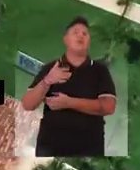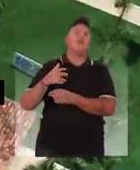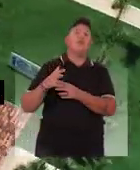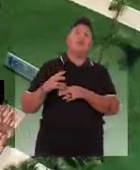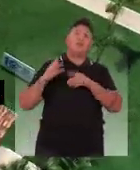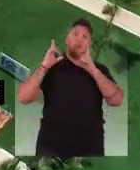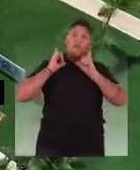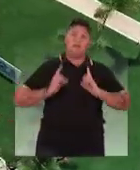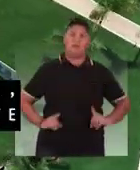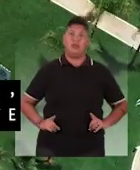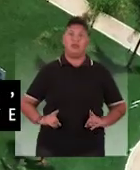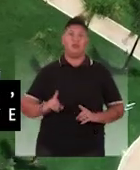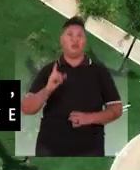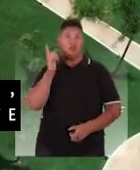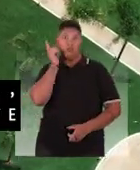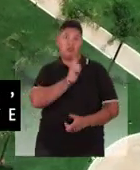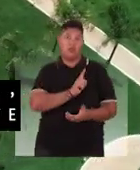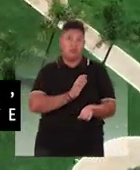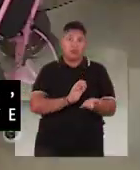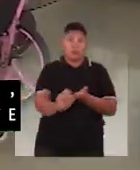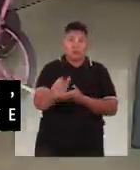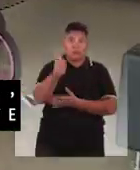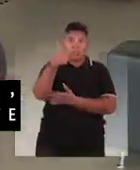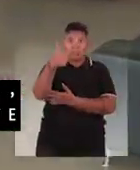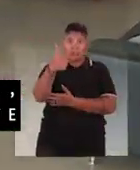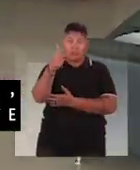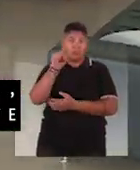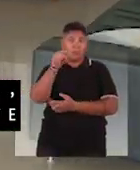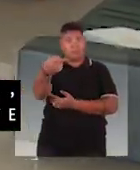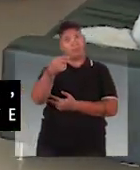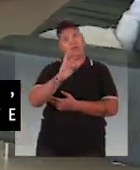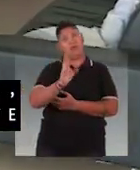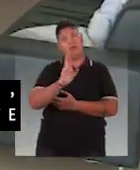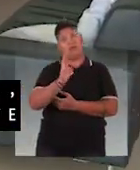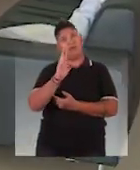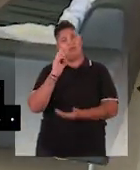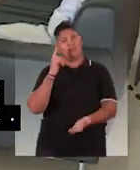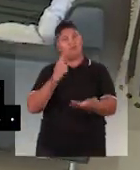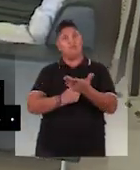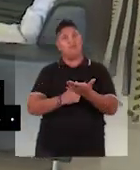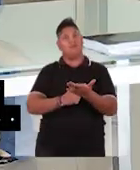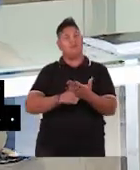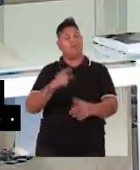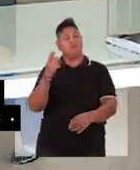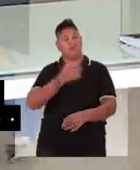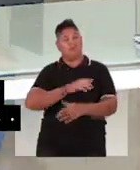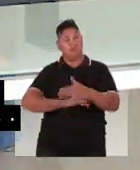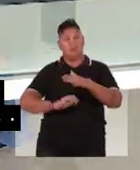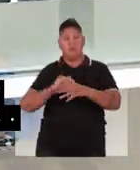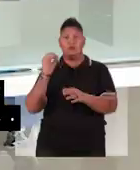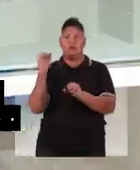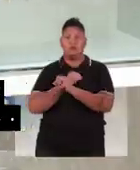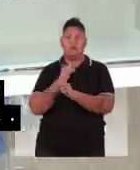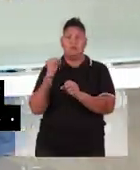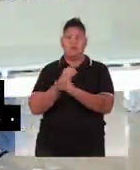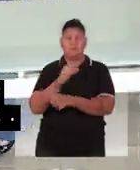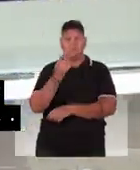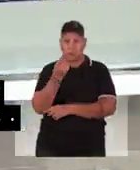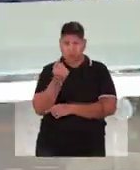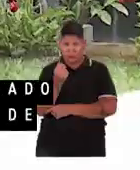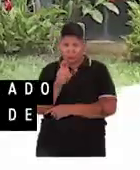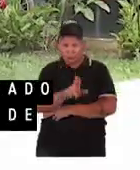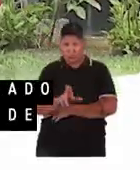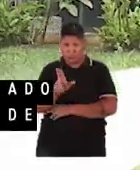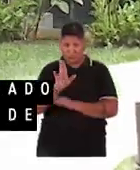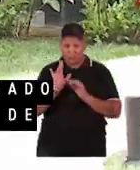idades, recebeu 112 mil reais após termo de ajuste de conduta firmado com uma construtora. O